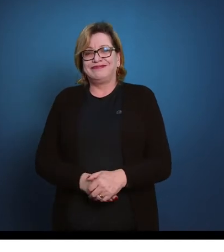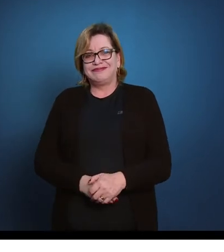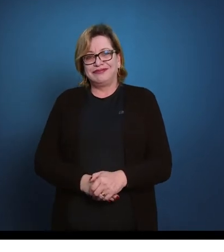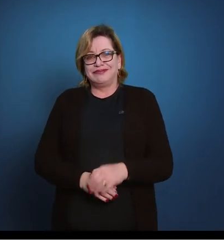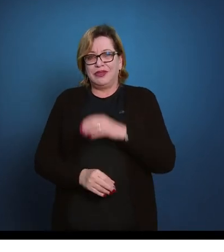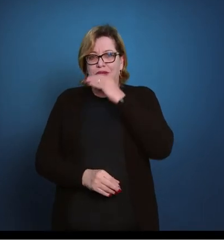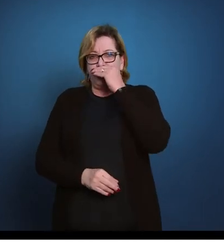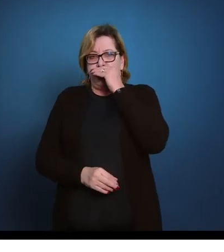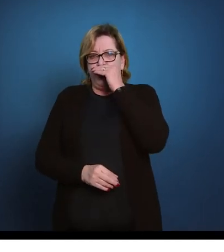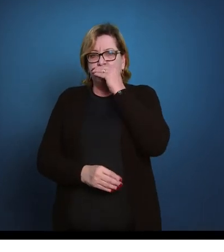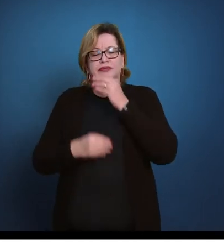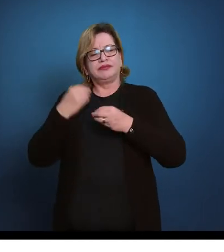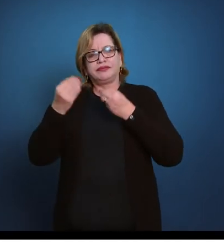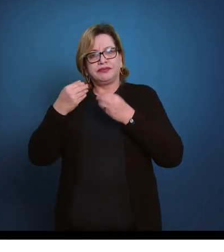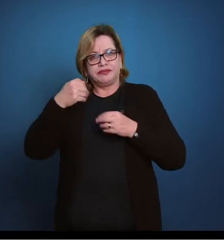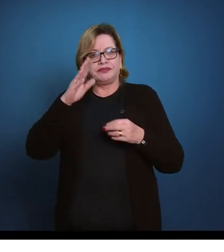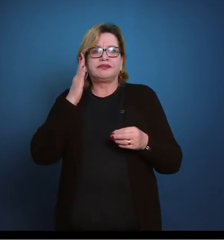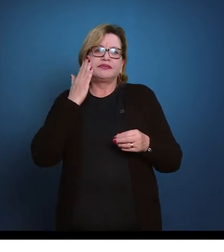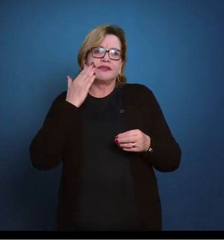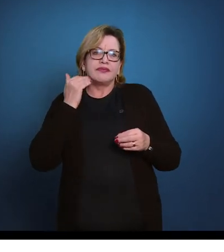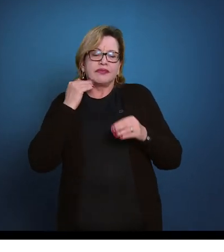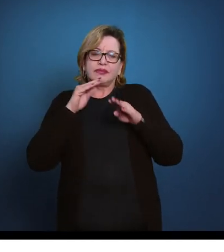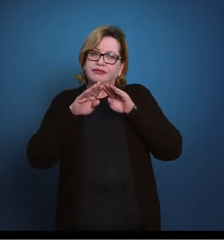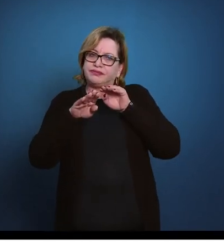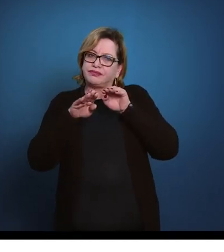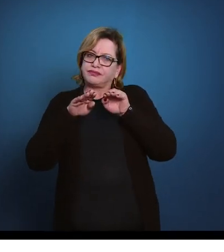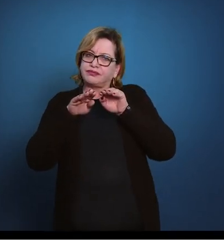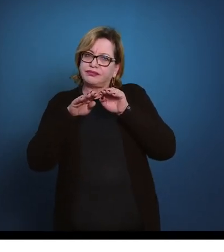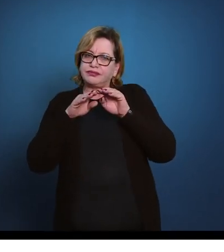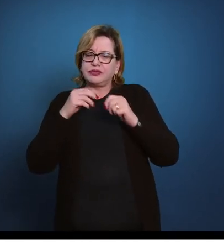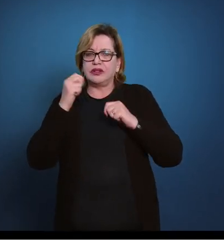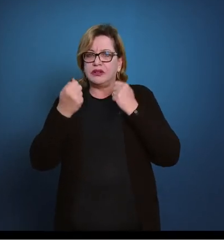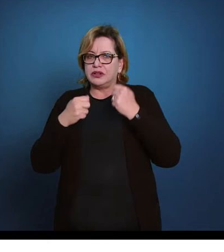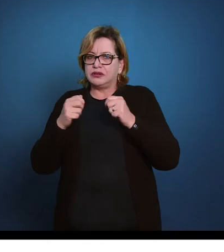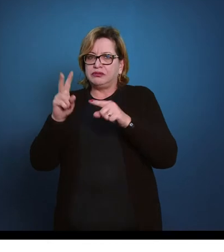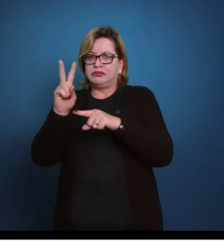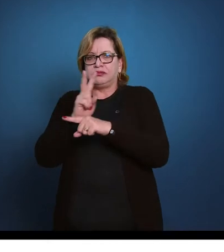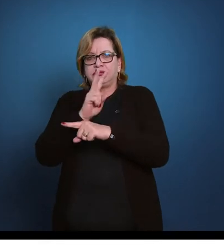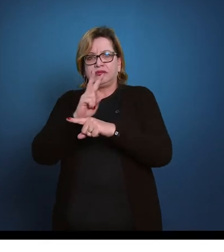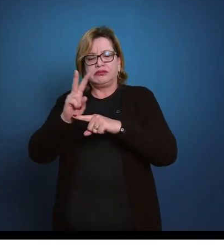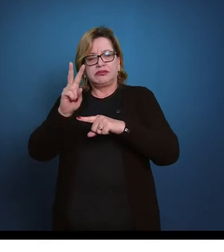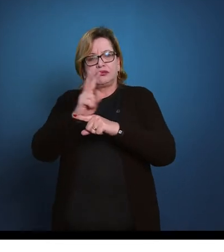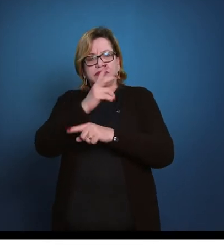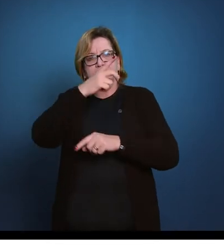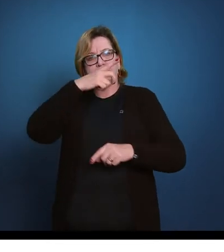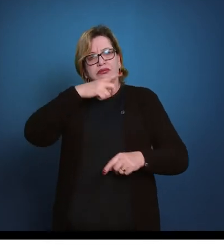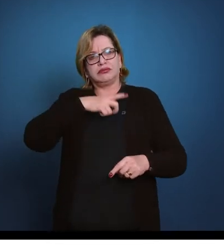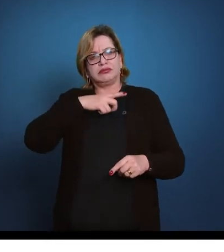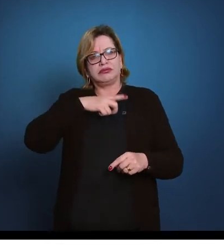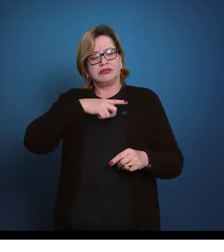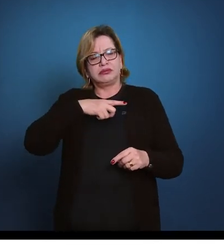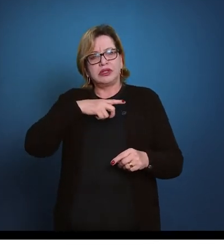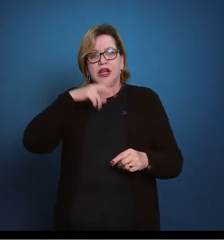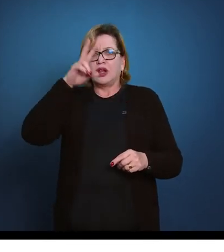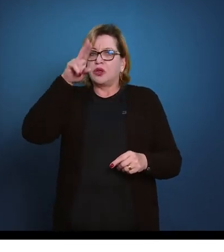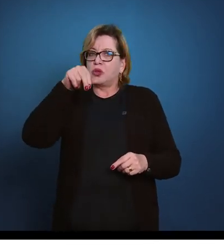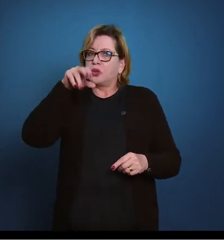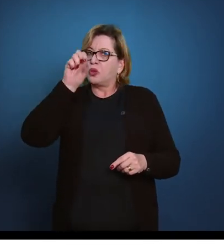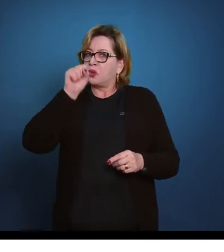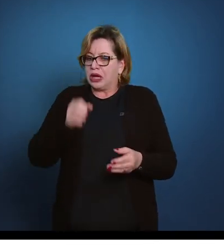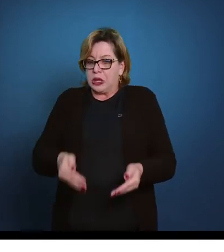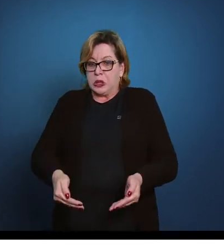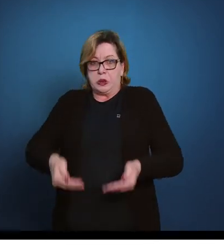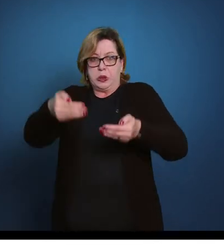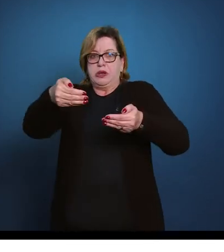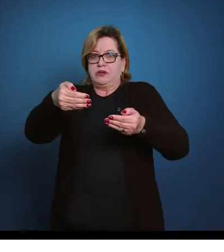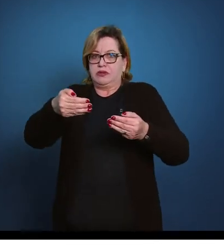Para facilitar esse movimento, um cuidado que nós precisamos ter é jamais puxar o nosso